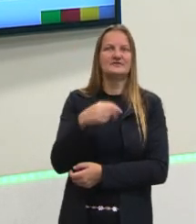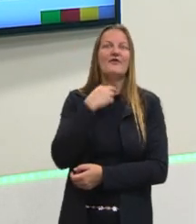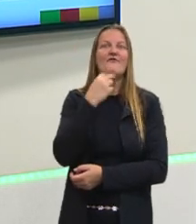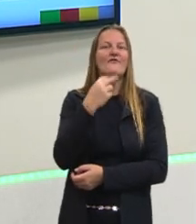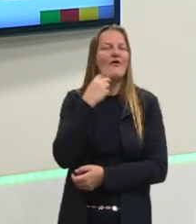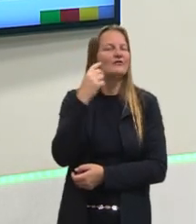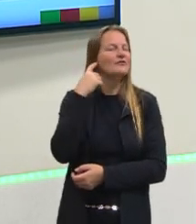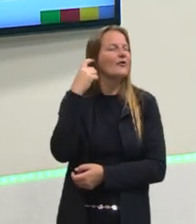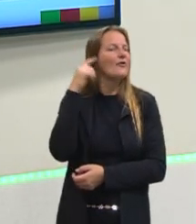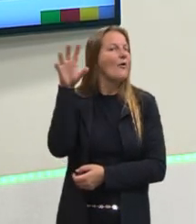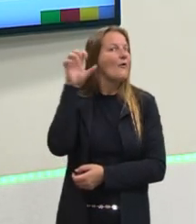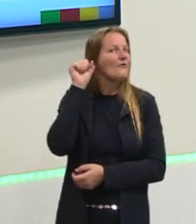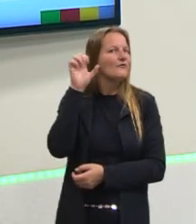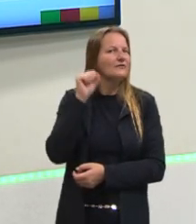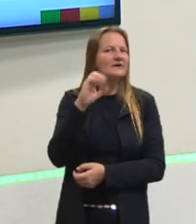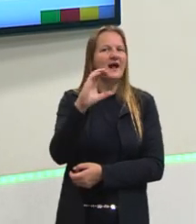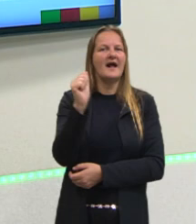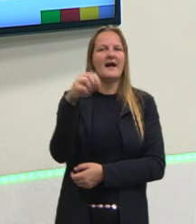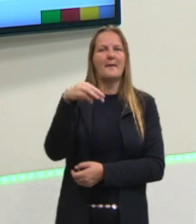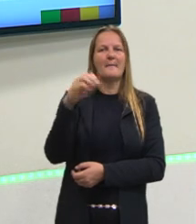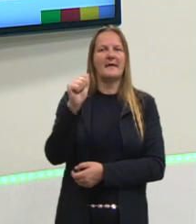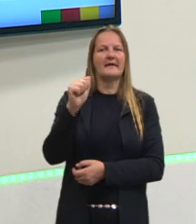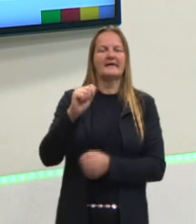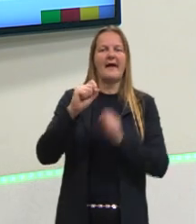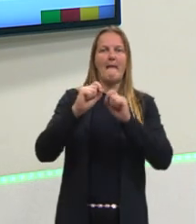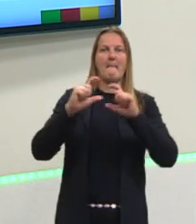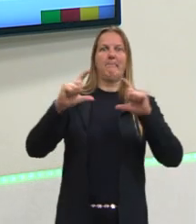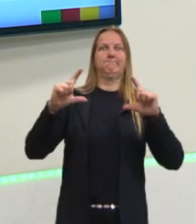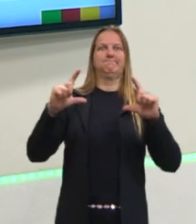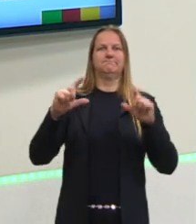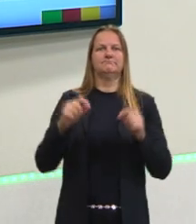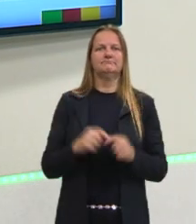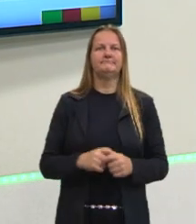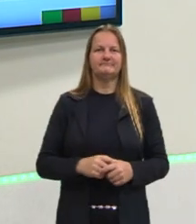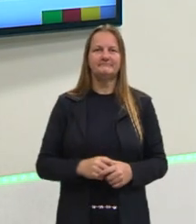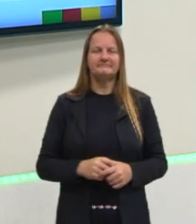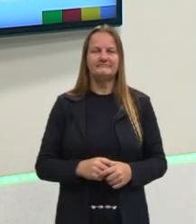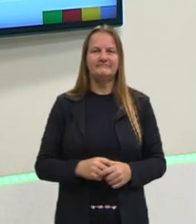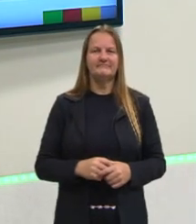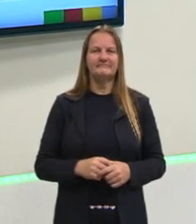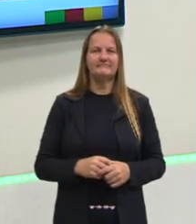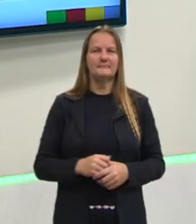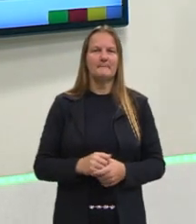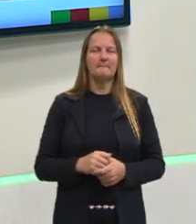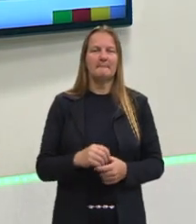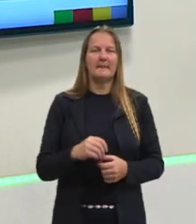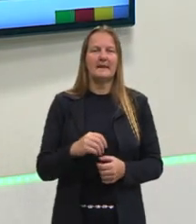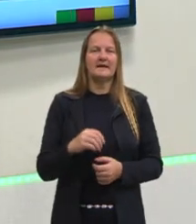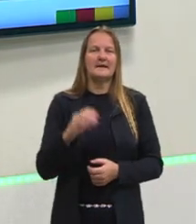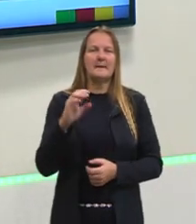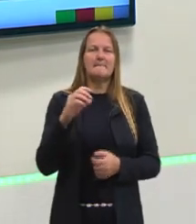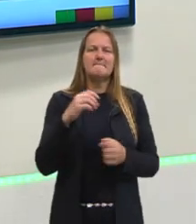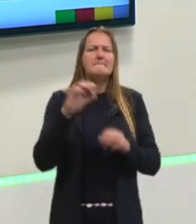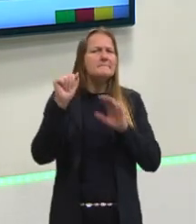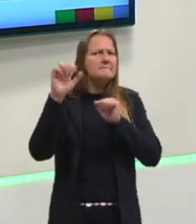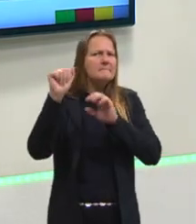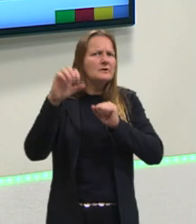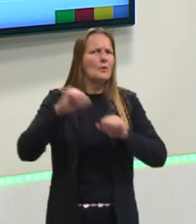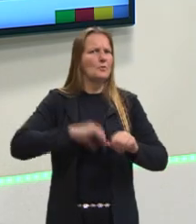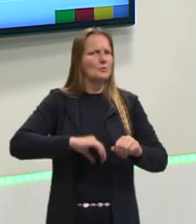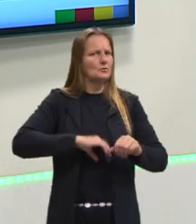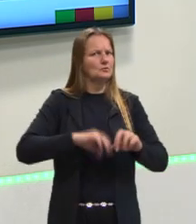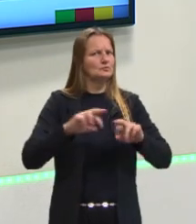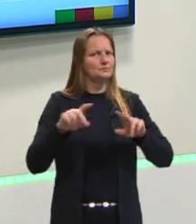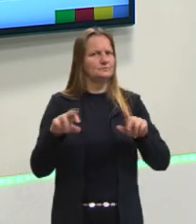Já a letra E e a letra O no alfabeto espanhol, que na portuguesa pode